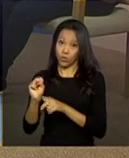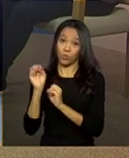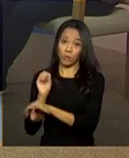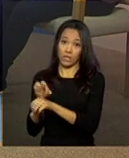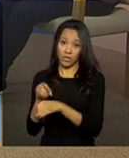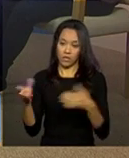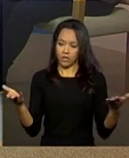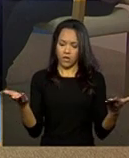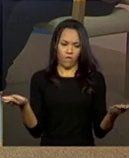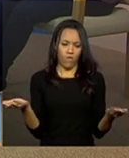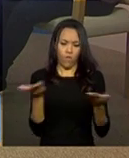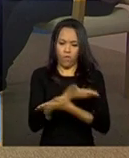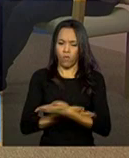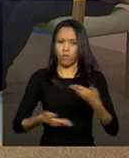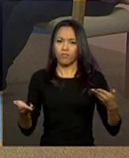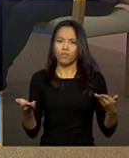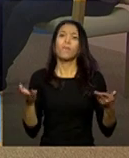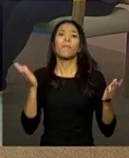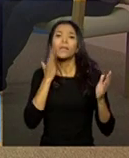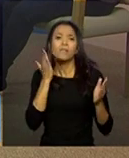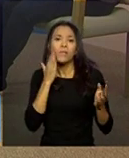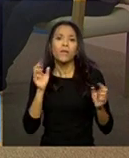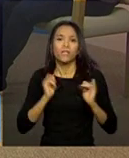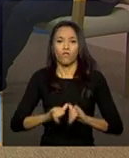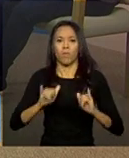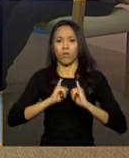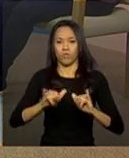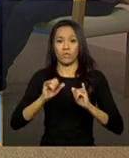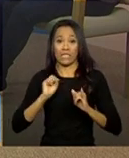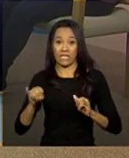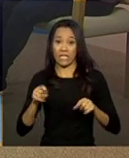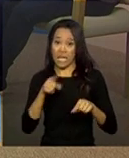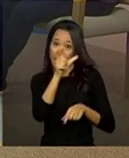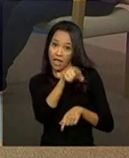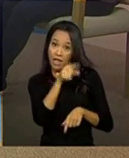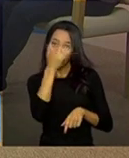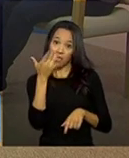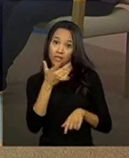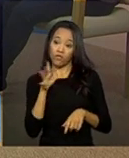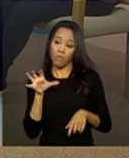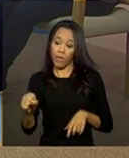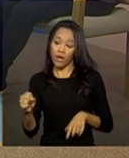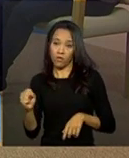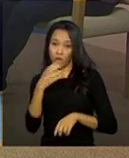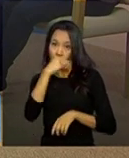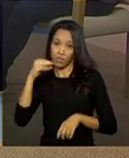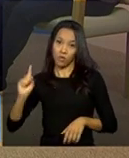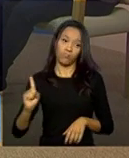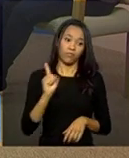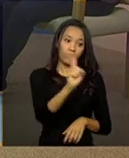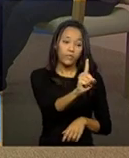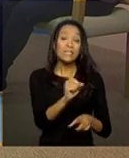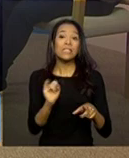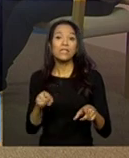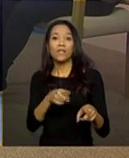esses adolescentes que cumprem medidas socioeducativas, se de fato estão na escola. Então, toda essa importância.